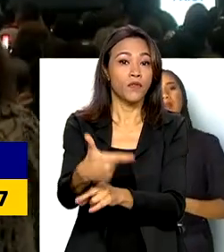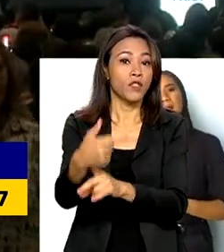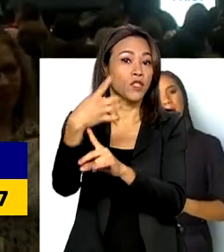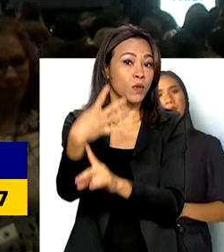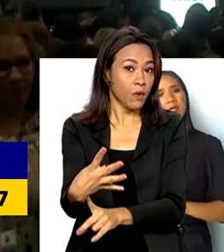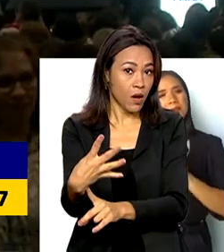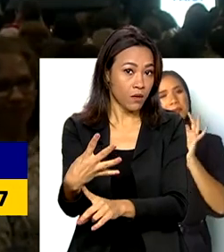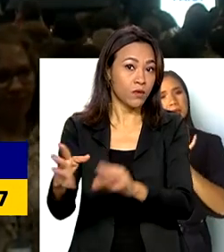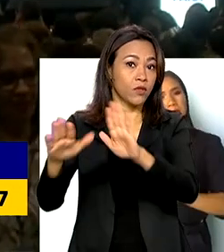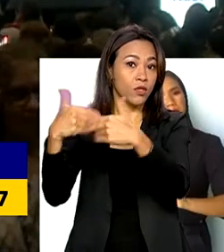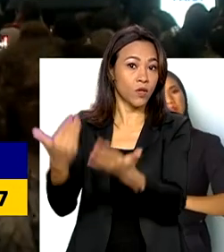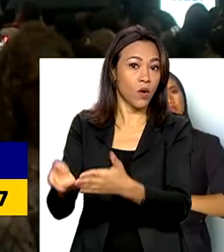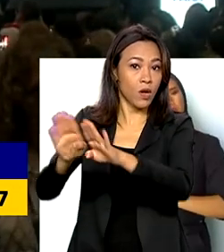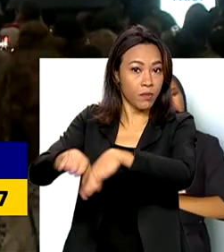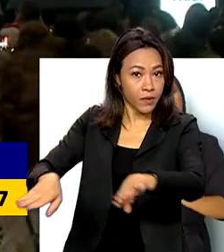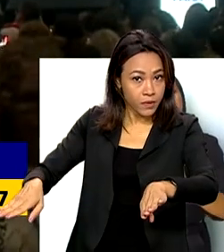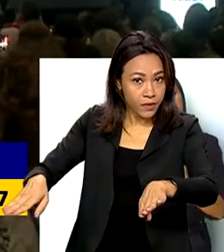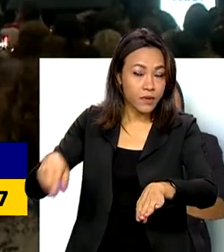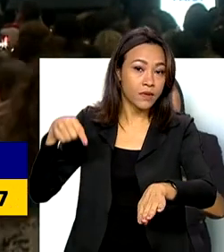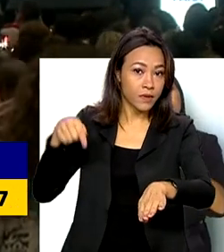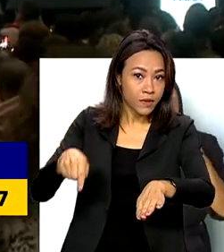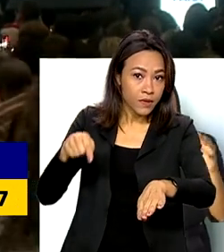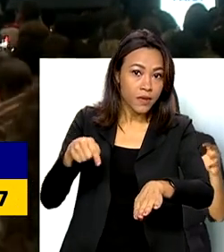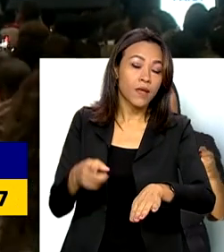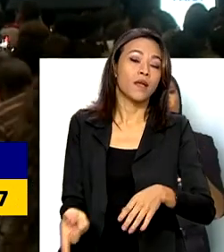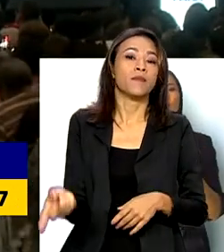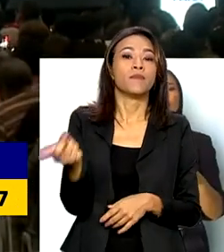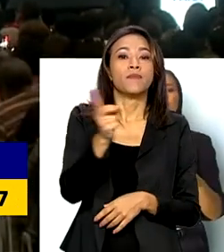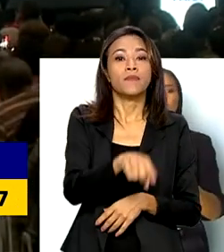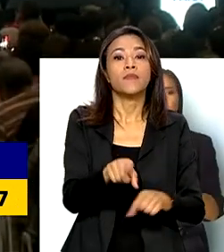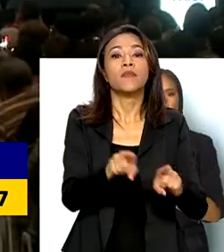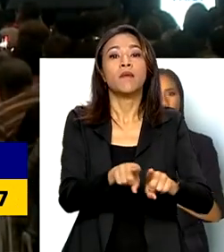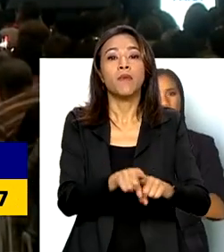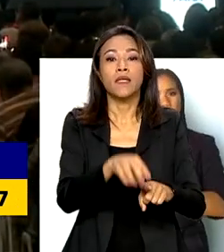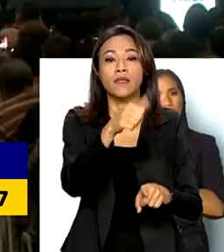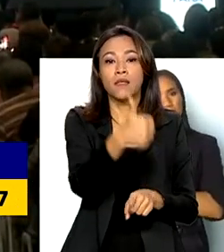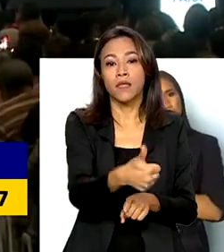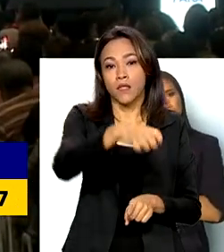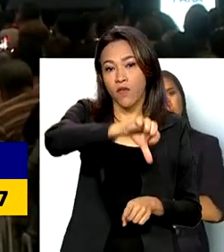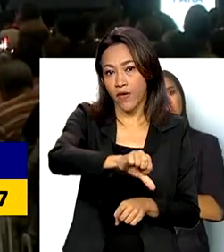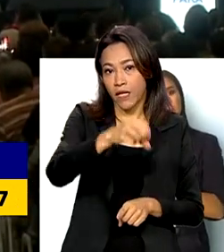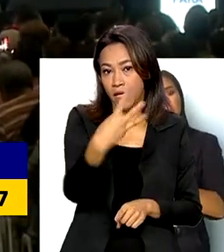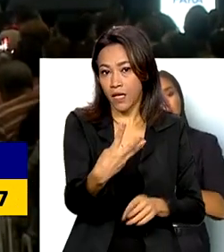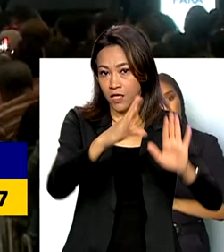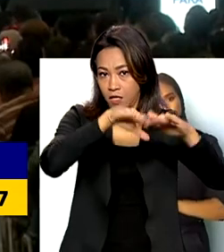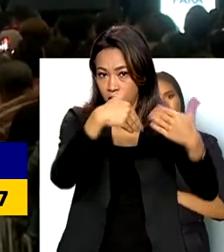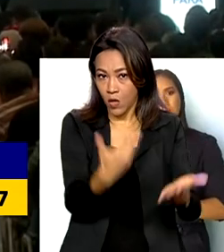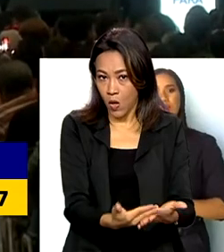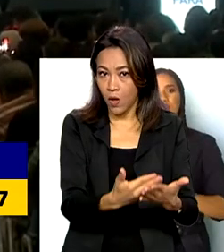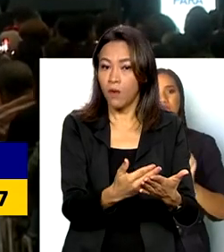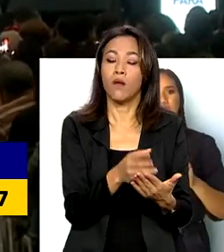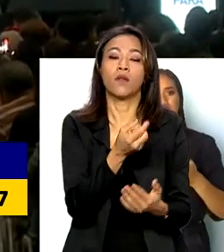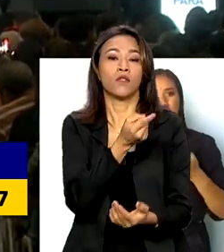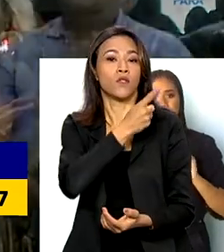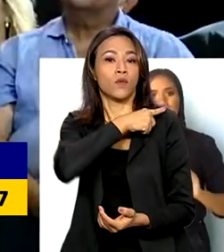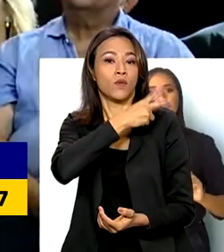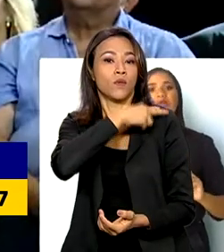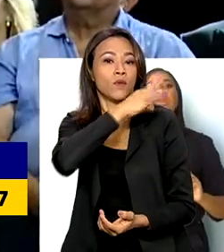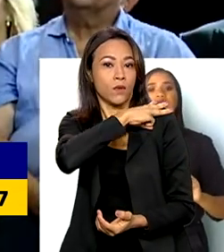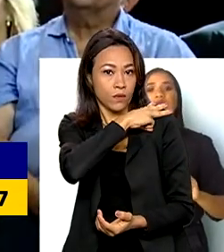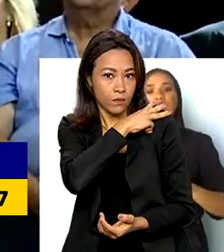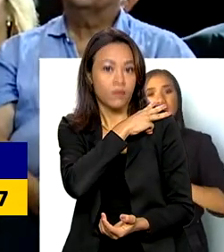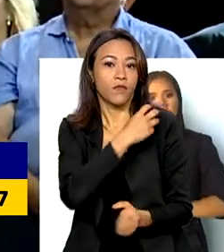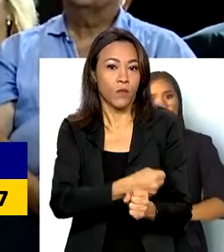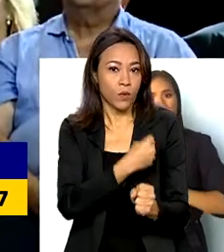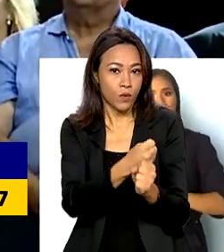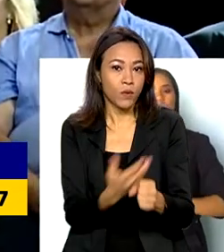educação infantil, entre creches e pré-escolas, além de 193 escolas de ensino fundamental. Também estão